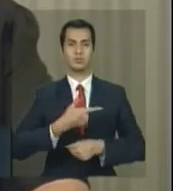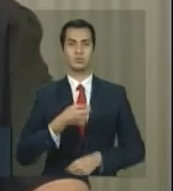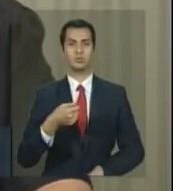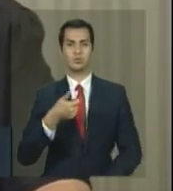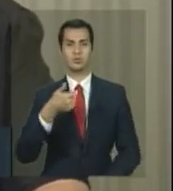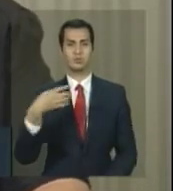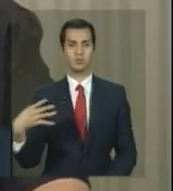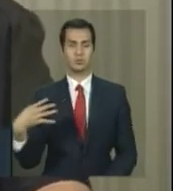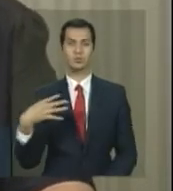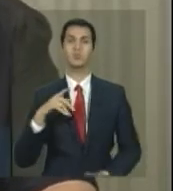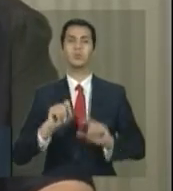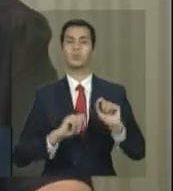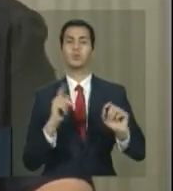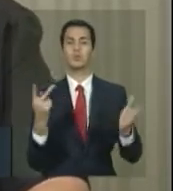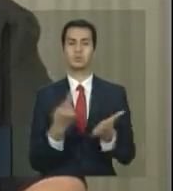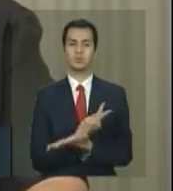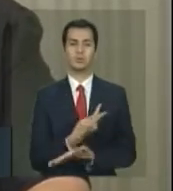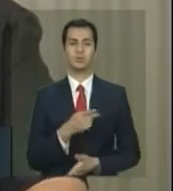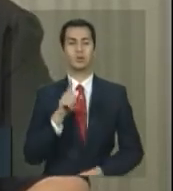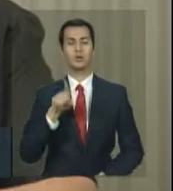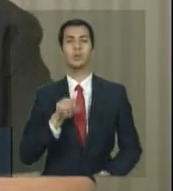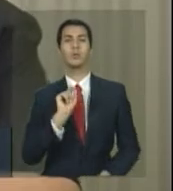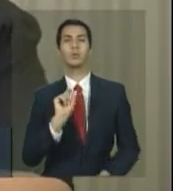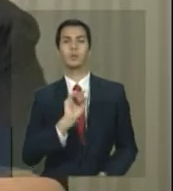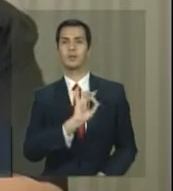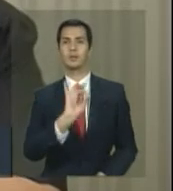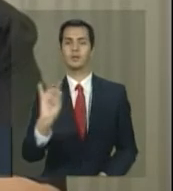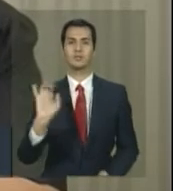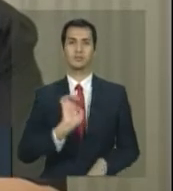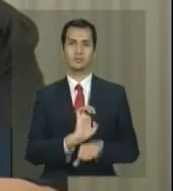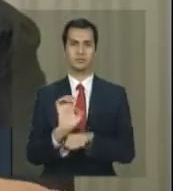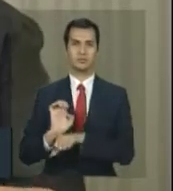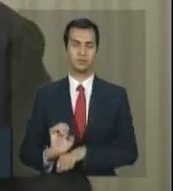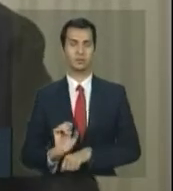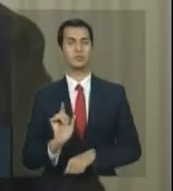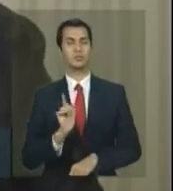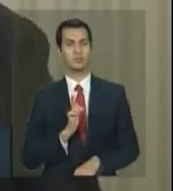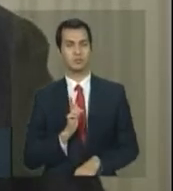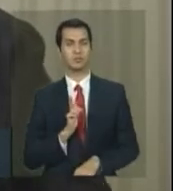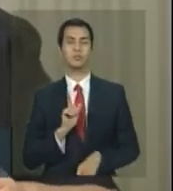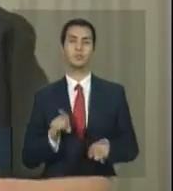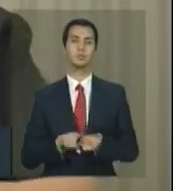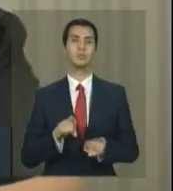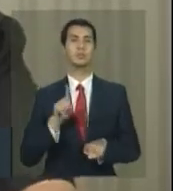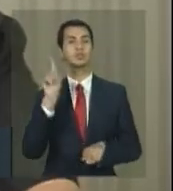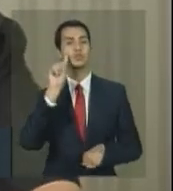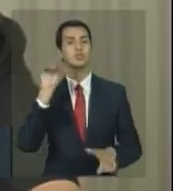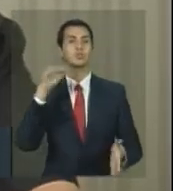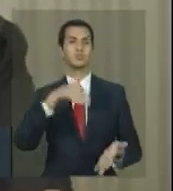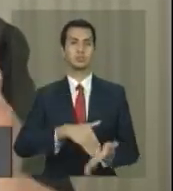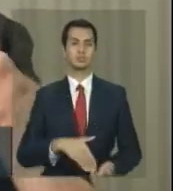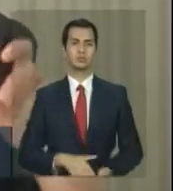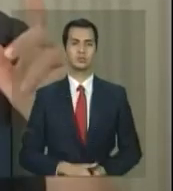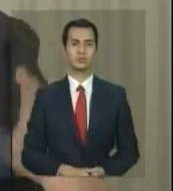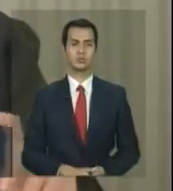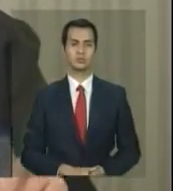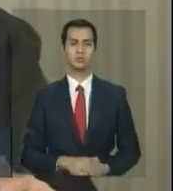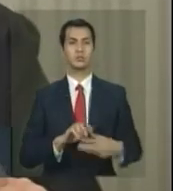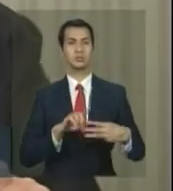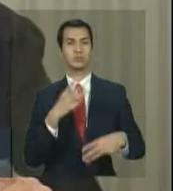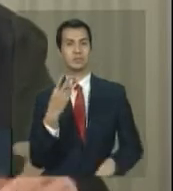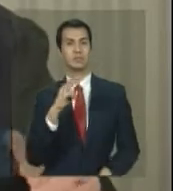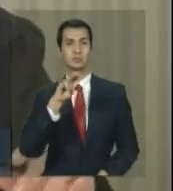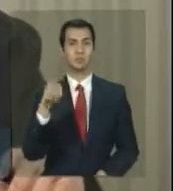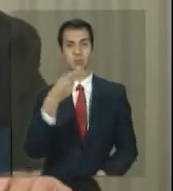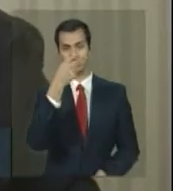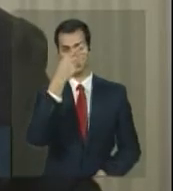ela leva em conta o que os estados estão oferecendo para aportar ao Bolsa Família e em que prazo. Então, os 3,5